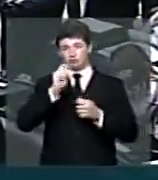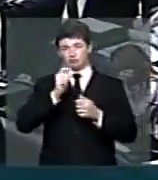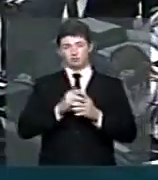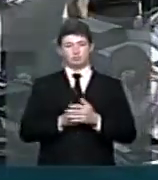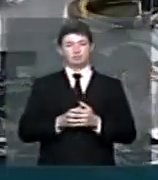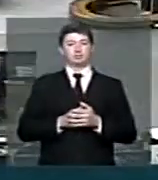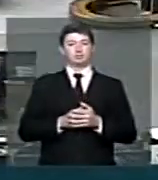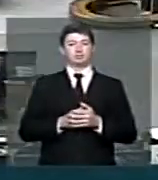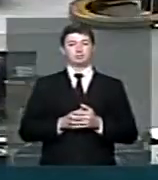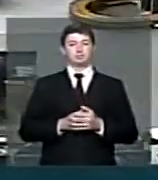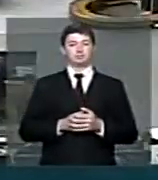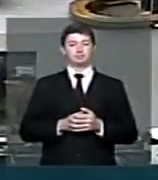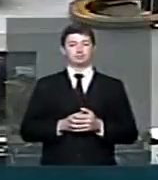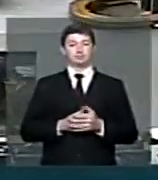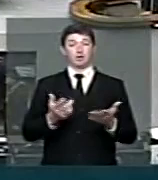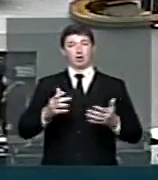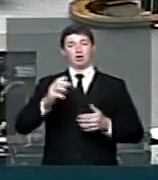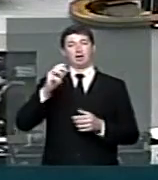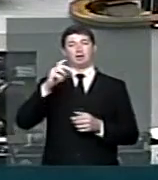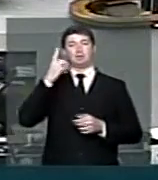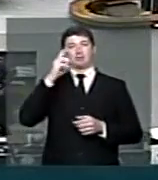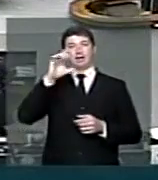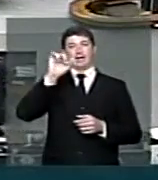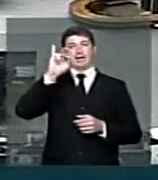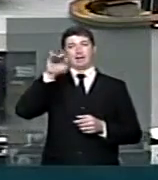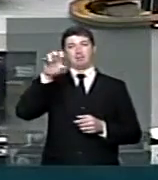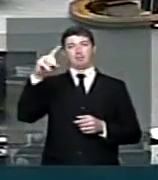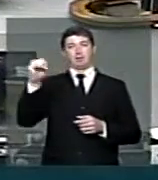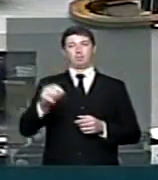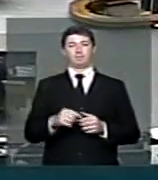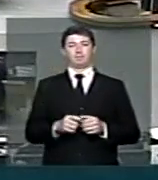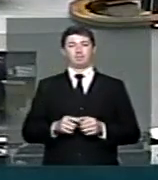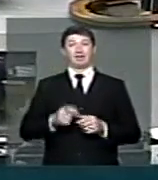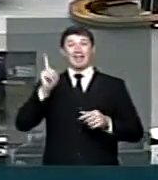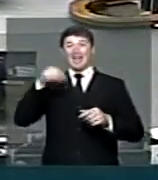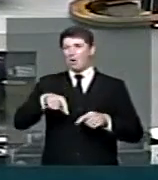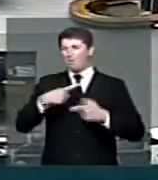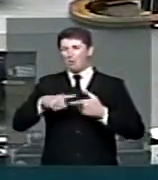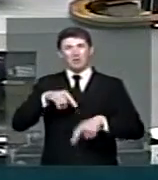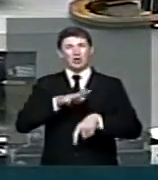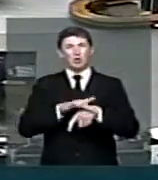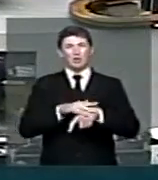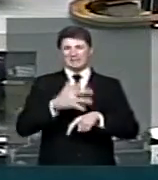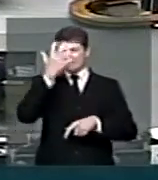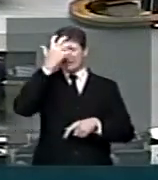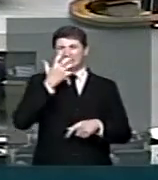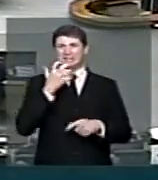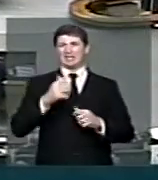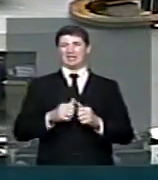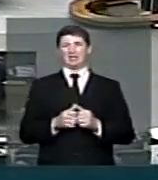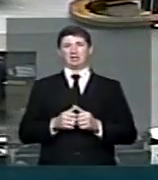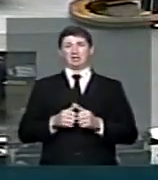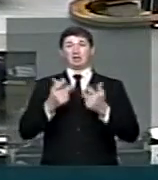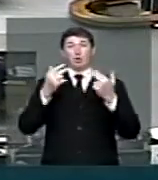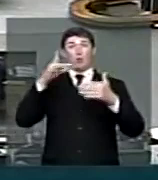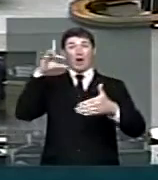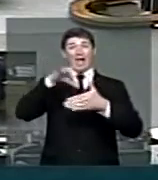PSB das Alagoas. Vive uma verdadeira epidemia, como viveu da AIDS,